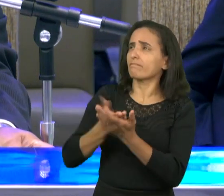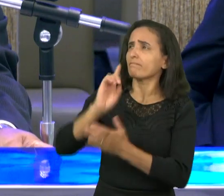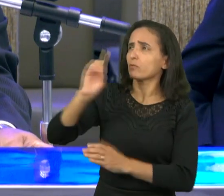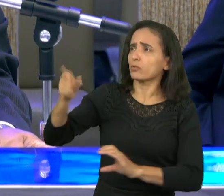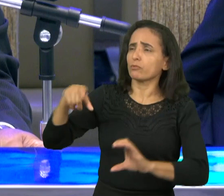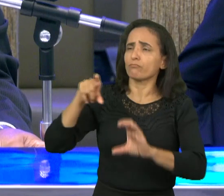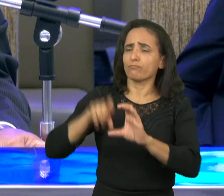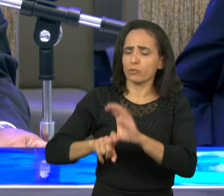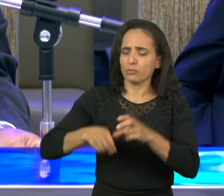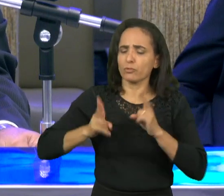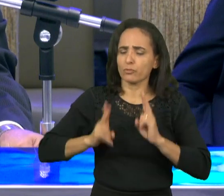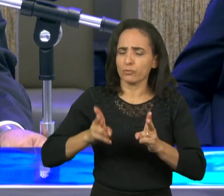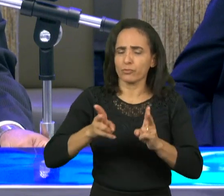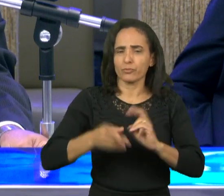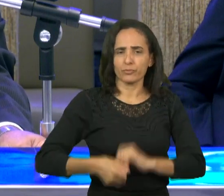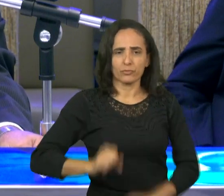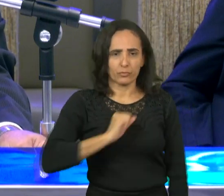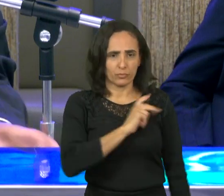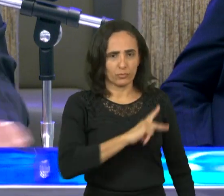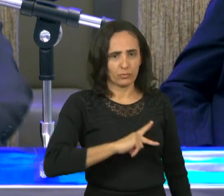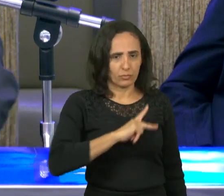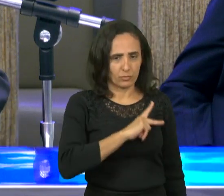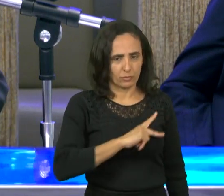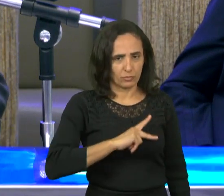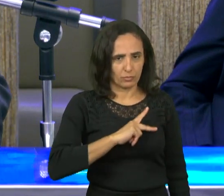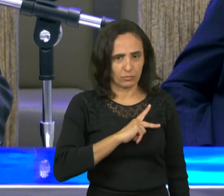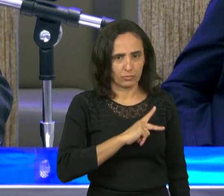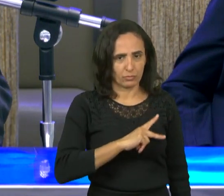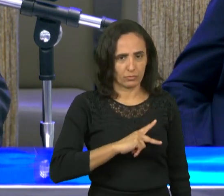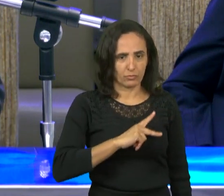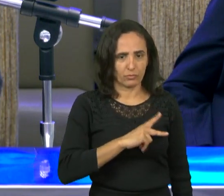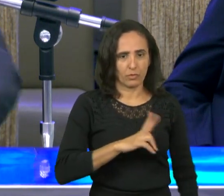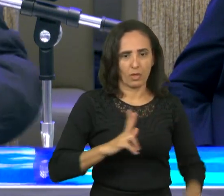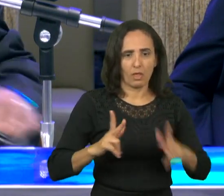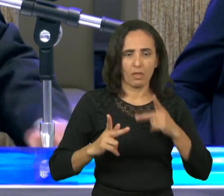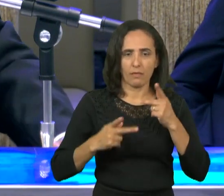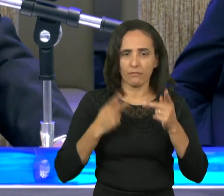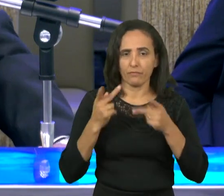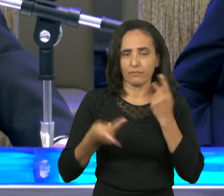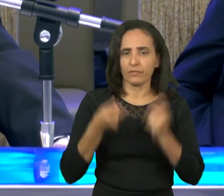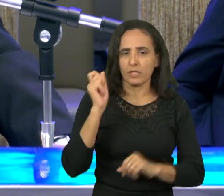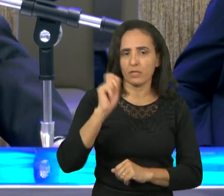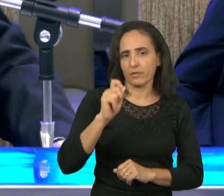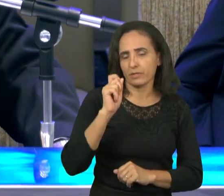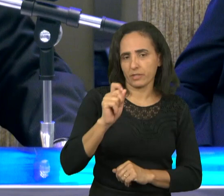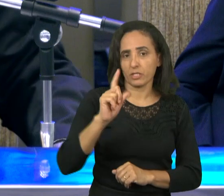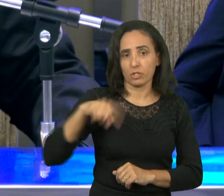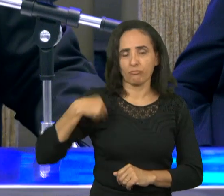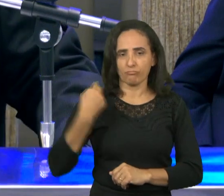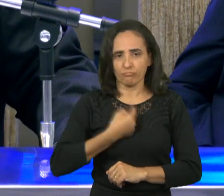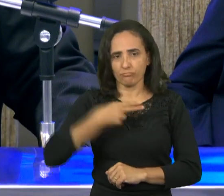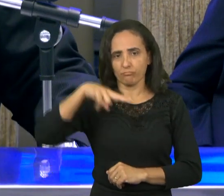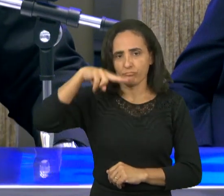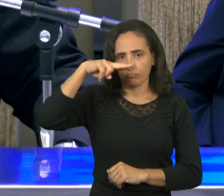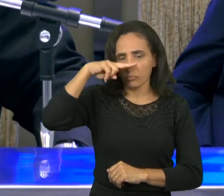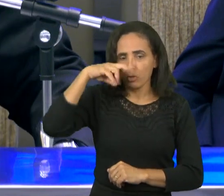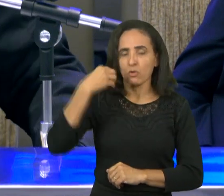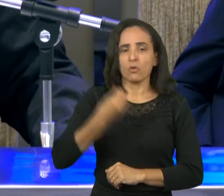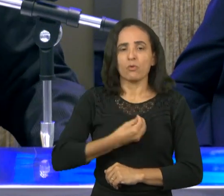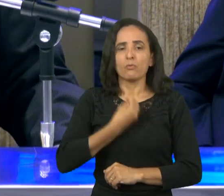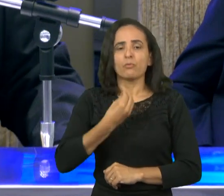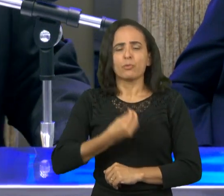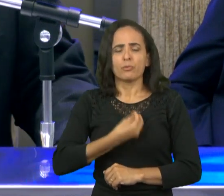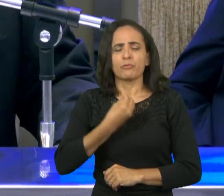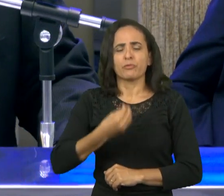apóstolo Paulo diz que o justo dos últimos tempos viverá pela fé